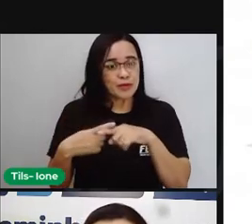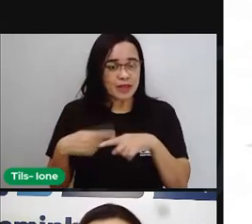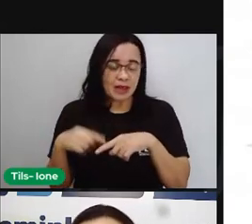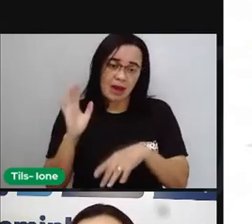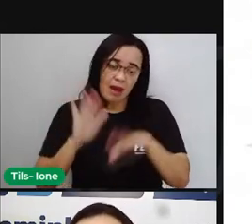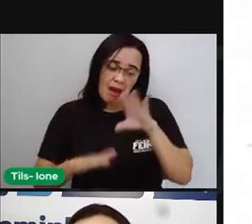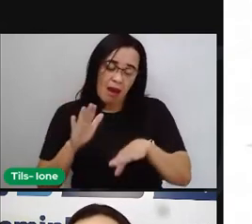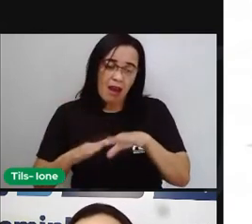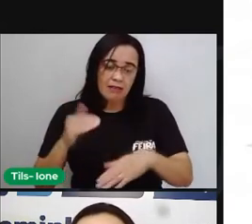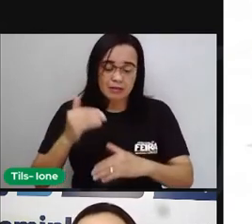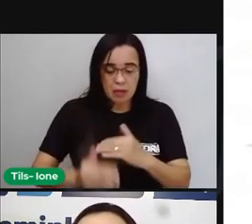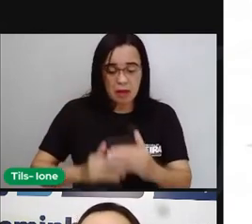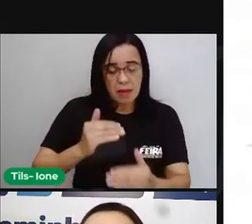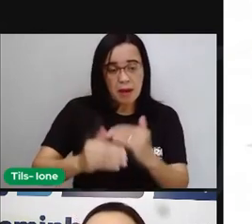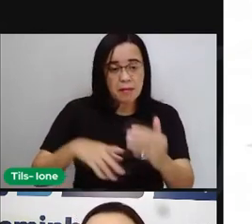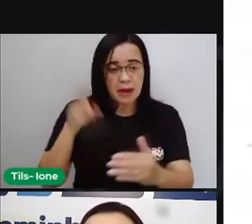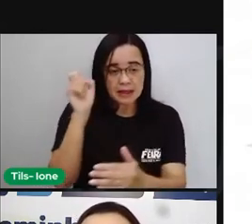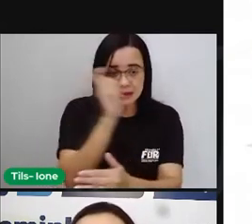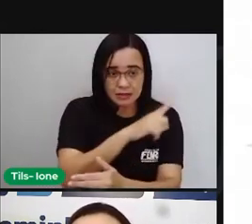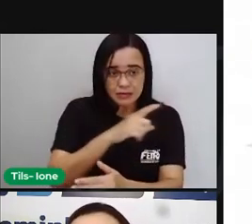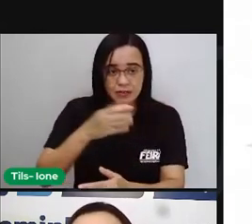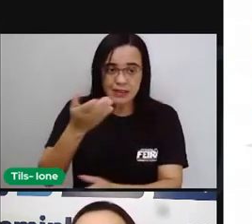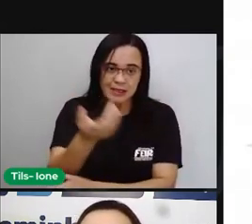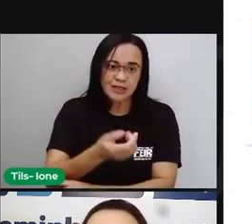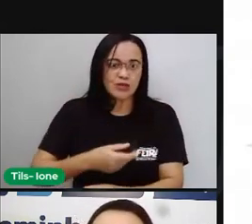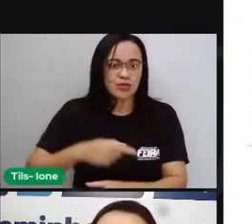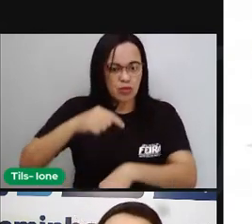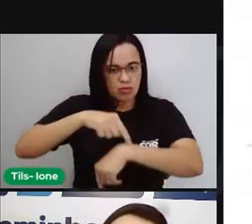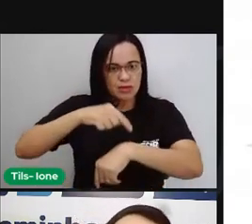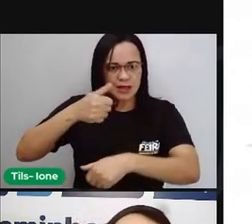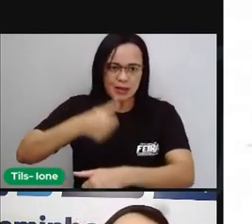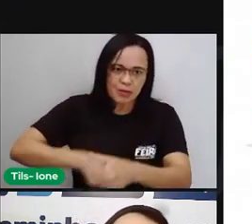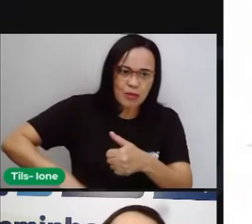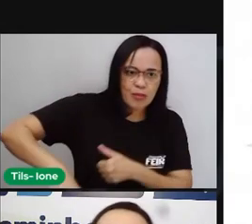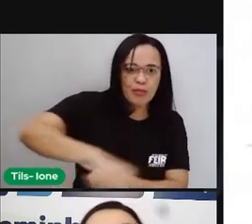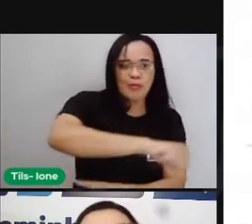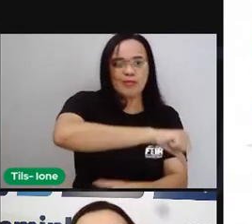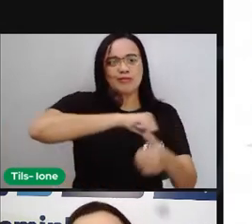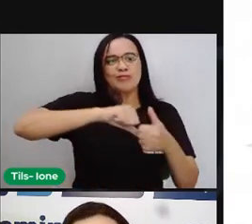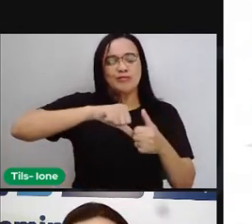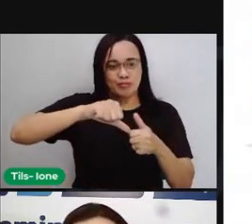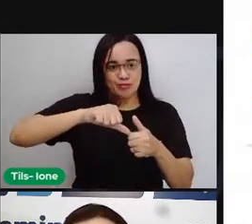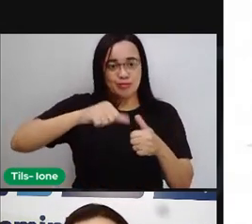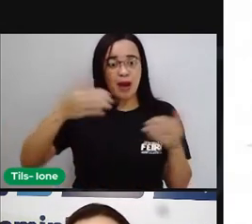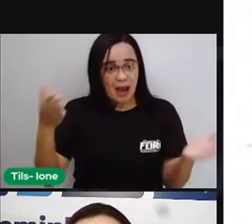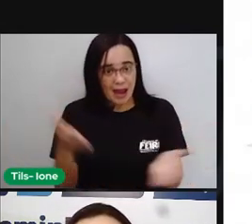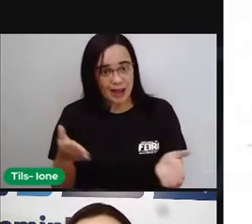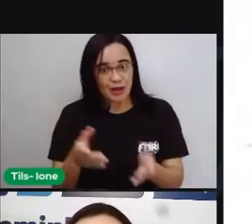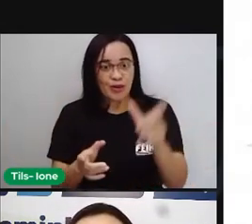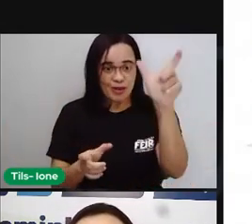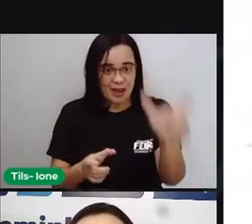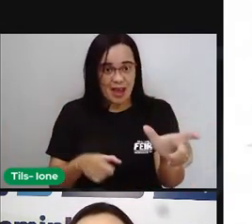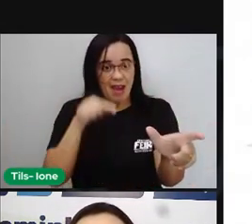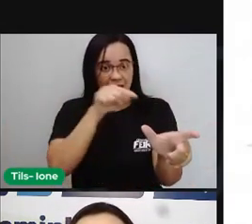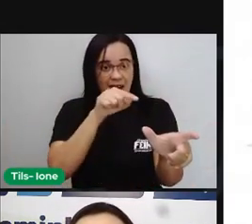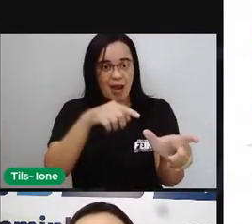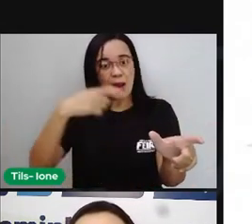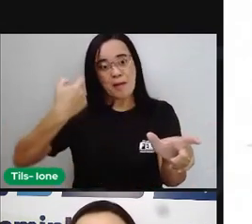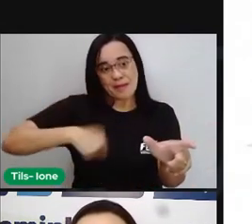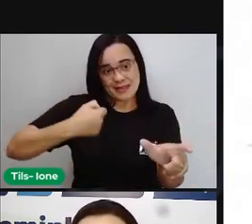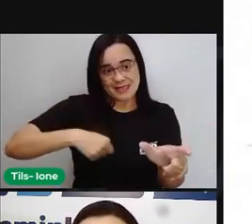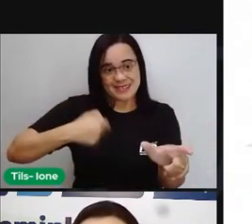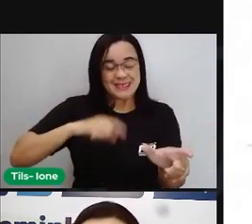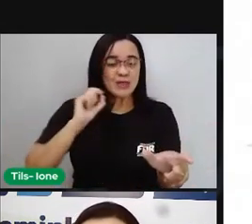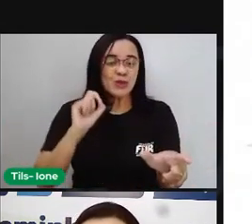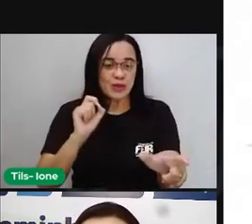cuidados. E aí, é muito importante pensar que eles cuidaram e que também vão precisar de cuidados. E aí,